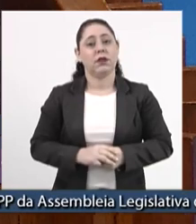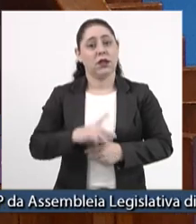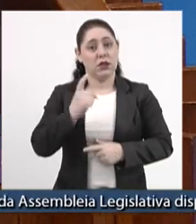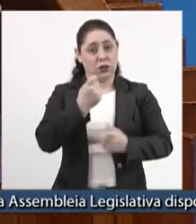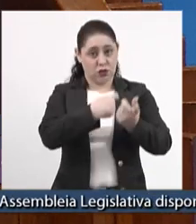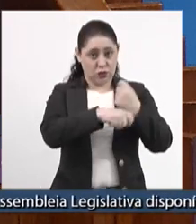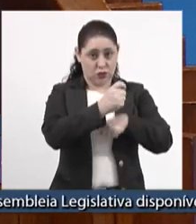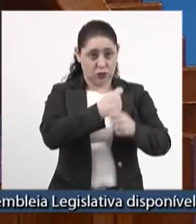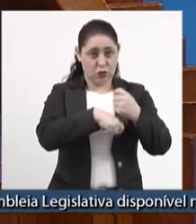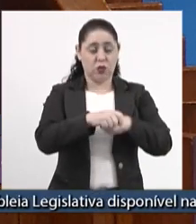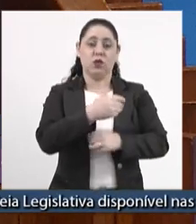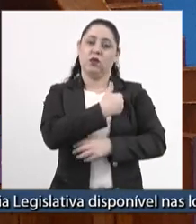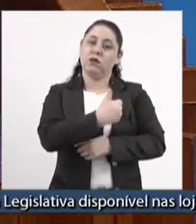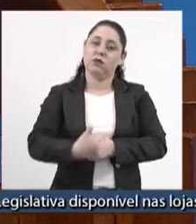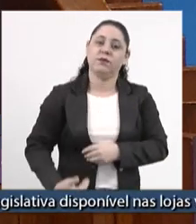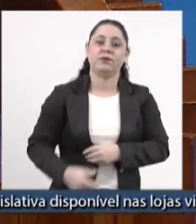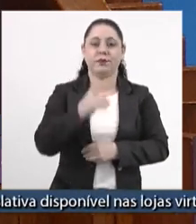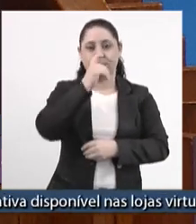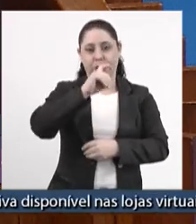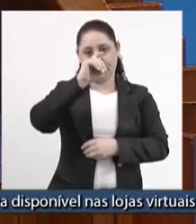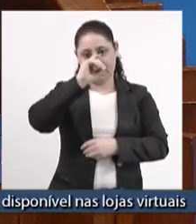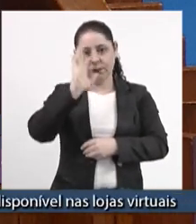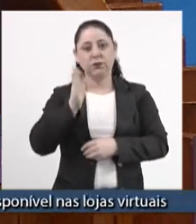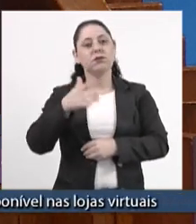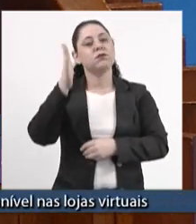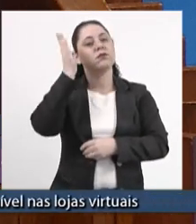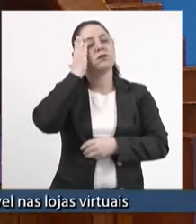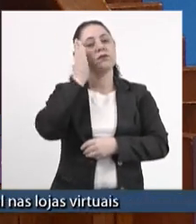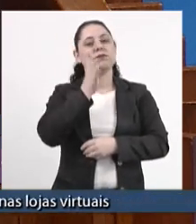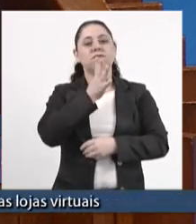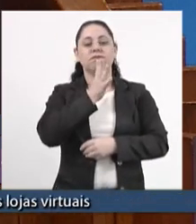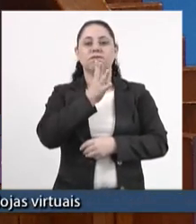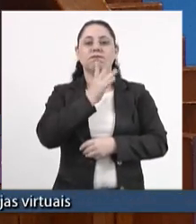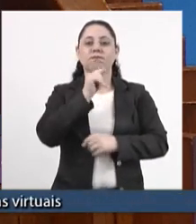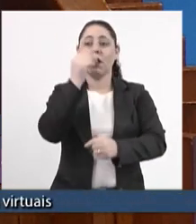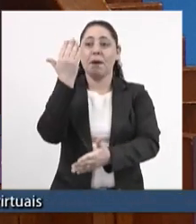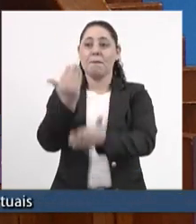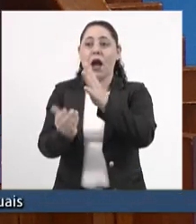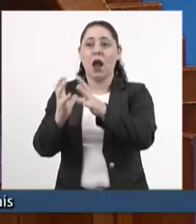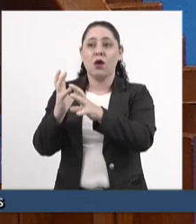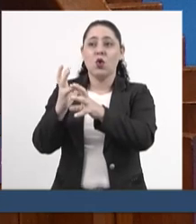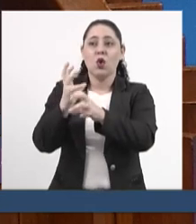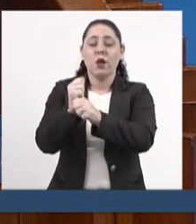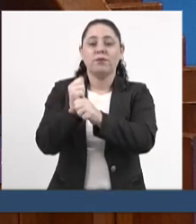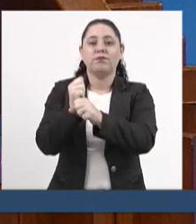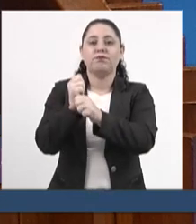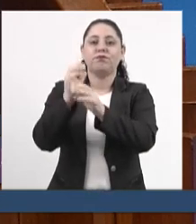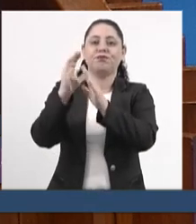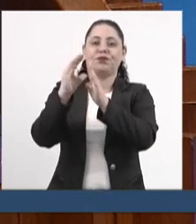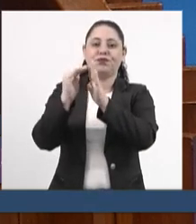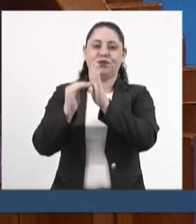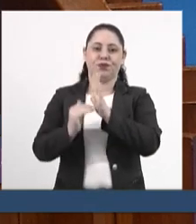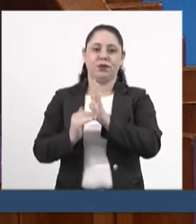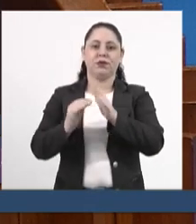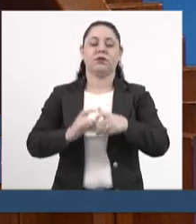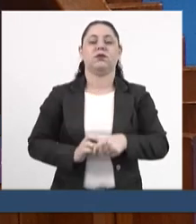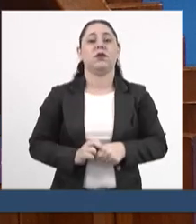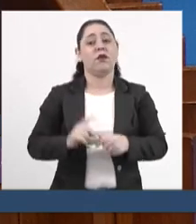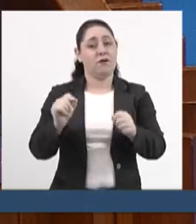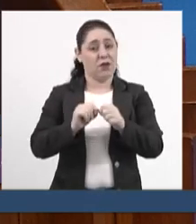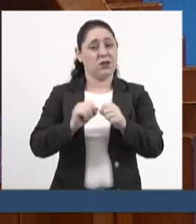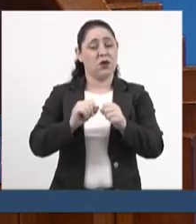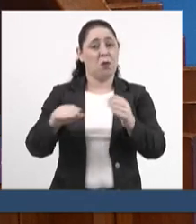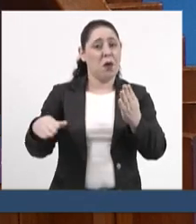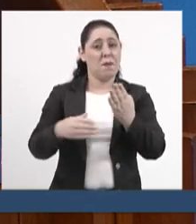gestores, tal como o governador Zeca, sabem o que é você perder receita. Então, senhor presidente, eles estão fazendo uma